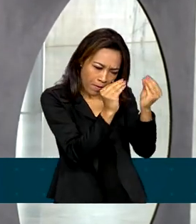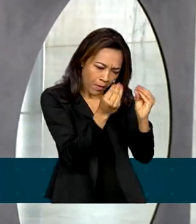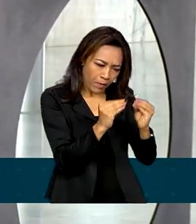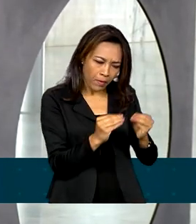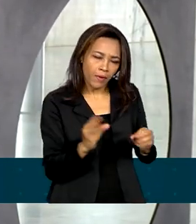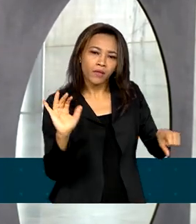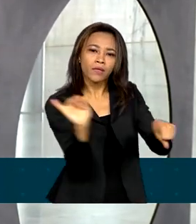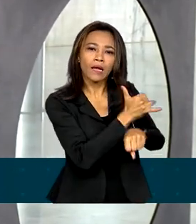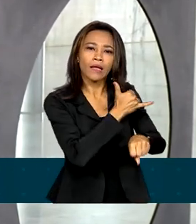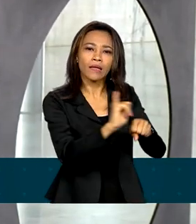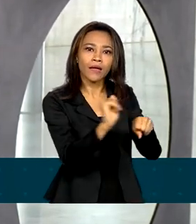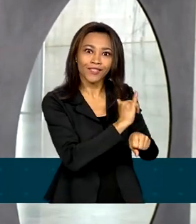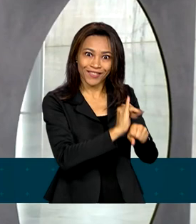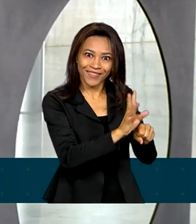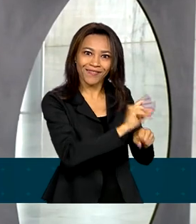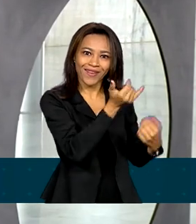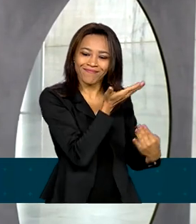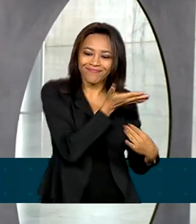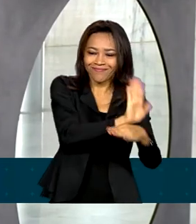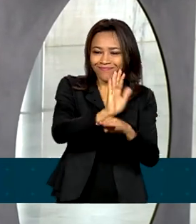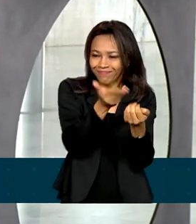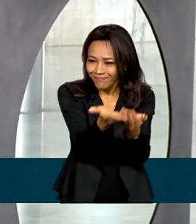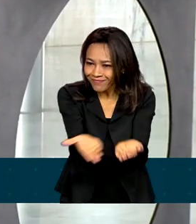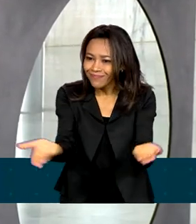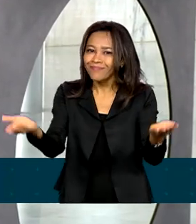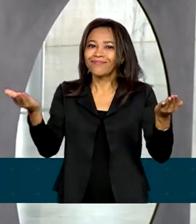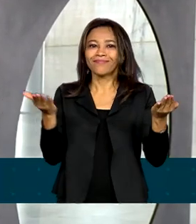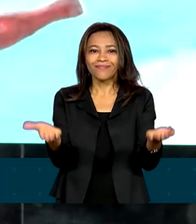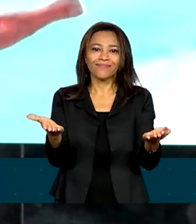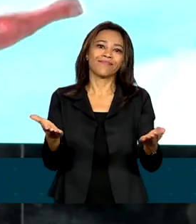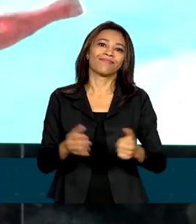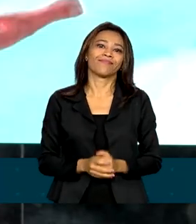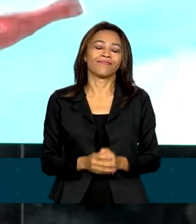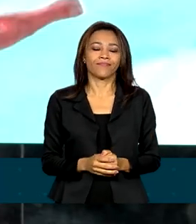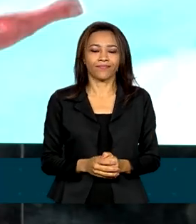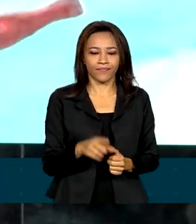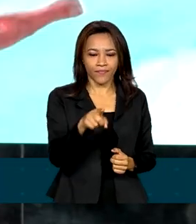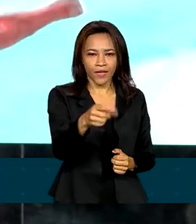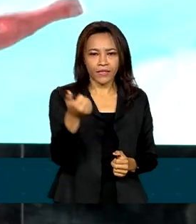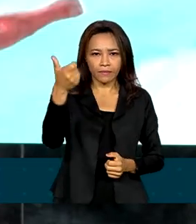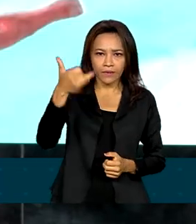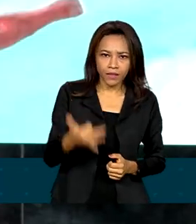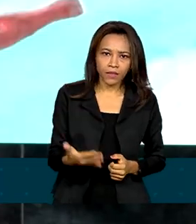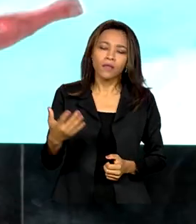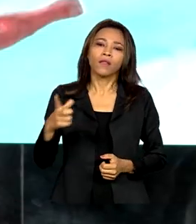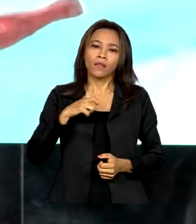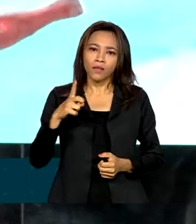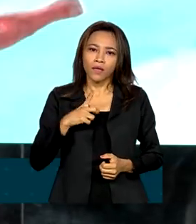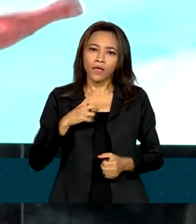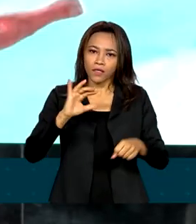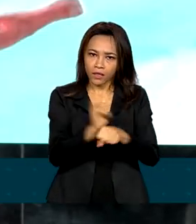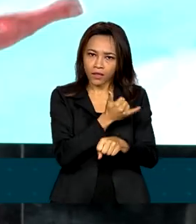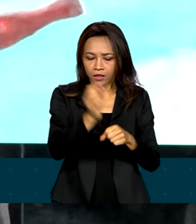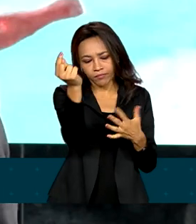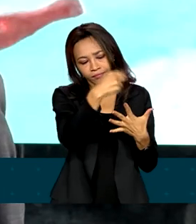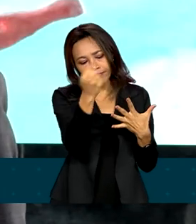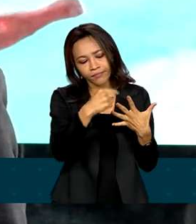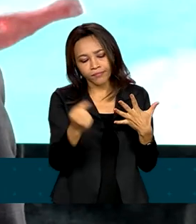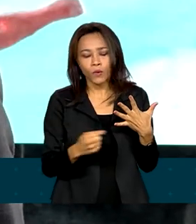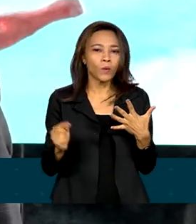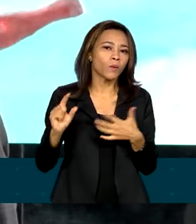medidas que beneficiem o público intermediário. Faz parte dessas ações, por exemplo, o